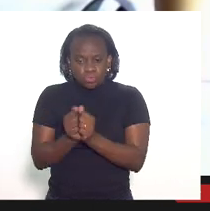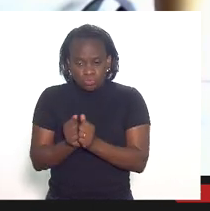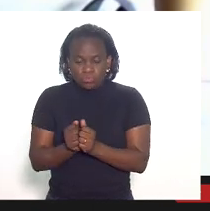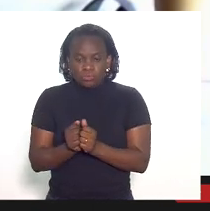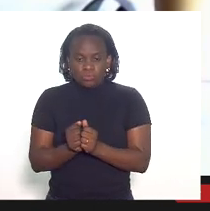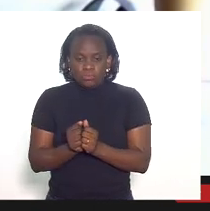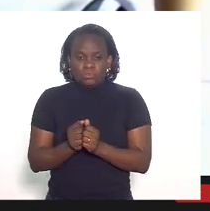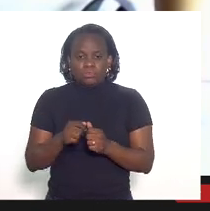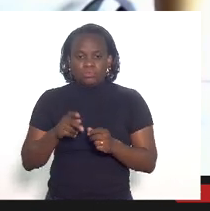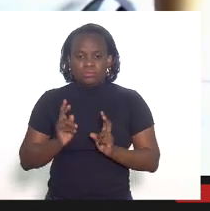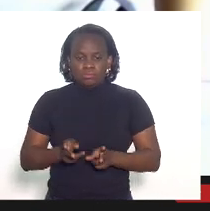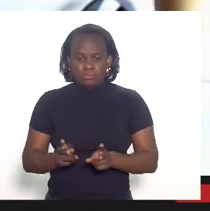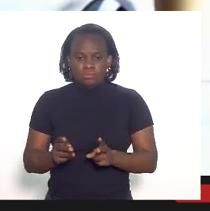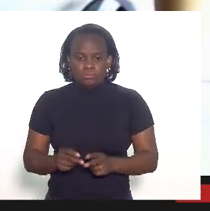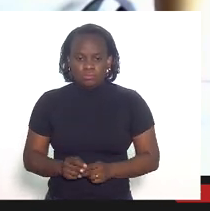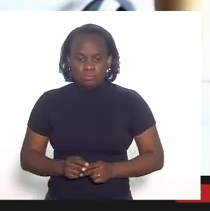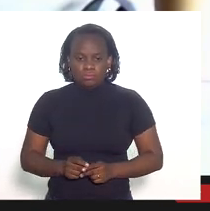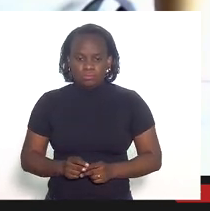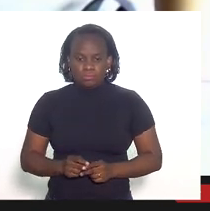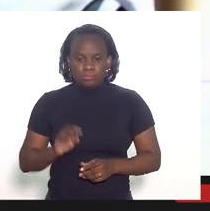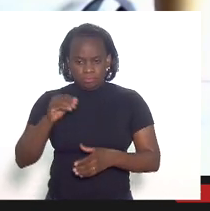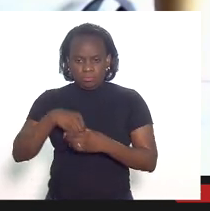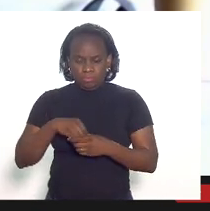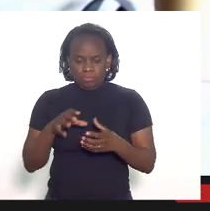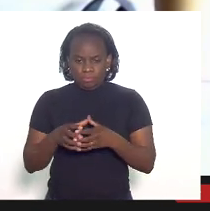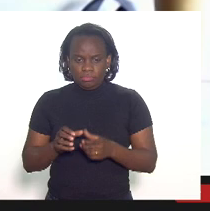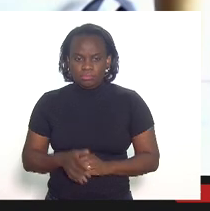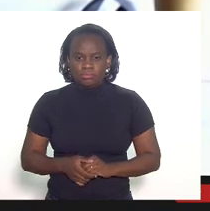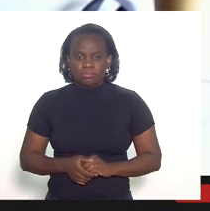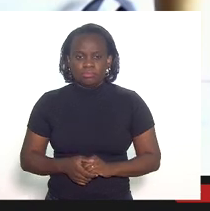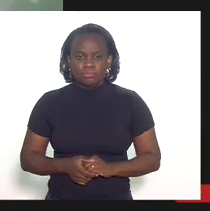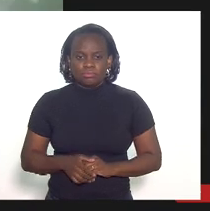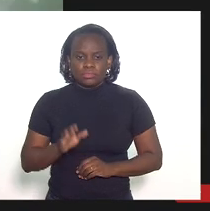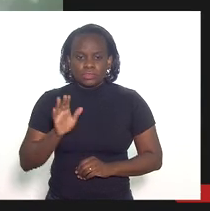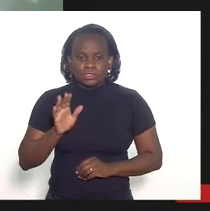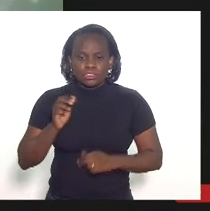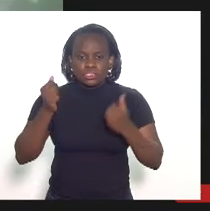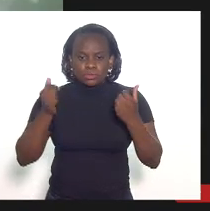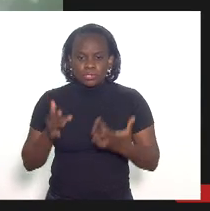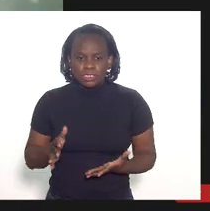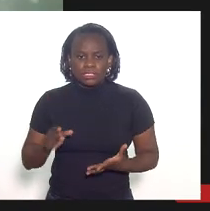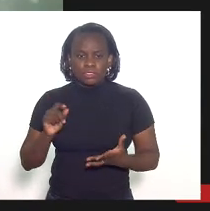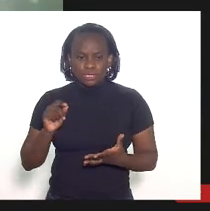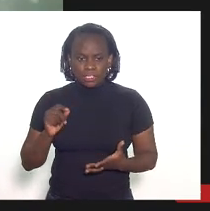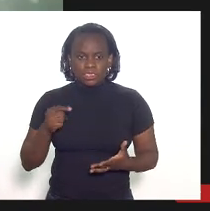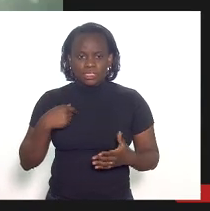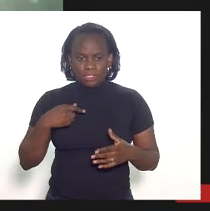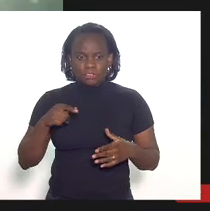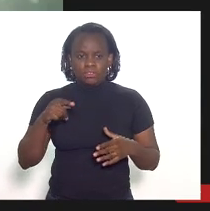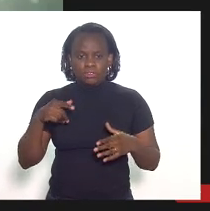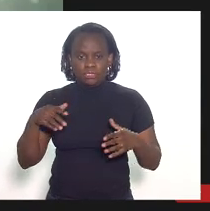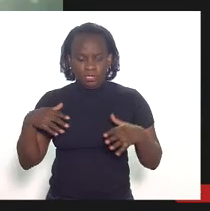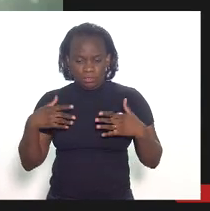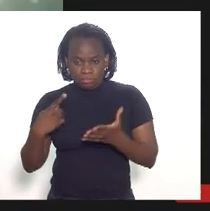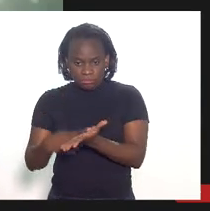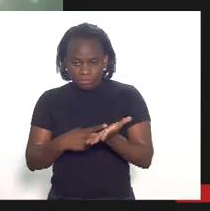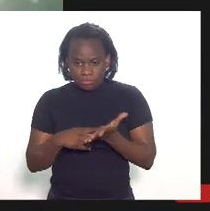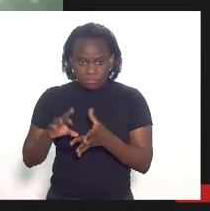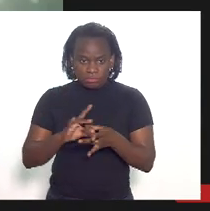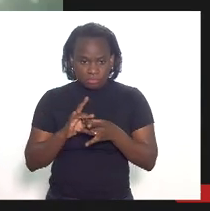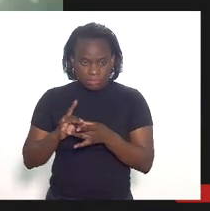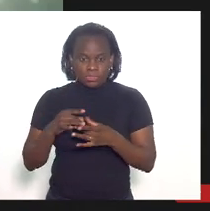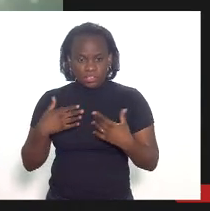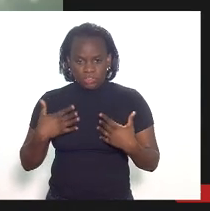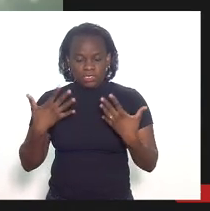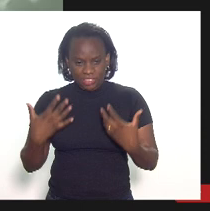nos manter dentro dele o Luiz só deixar claro que o ânimo conciliador ao final da CPI eu